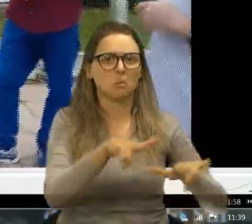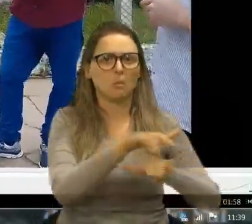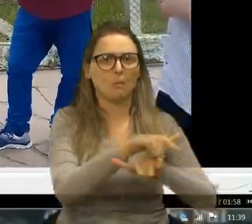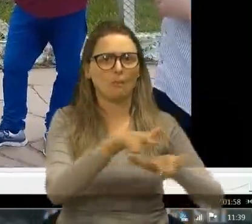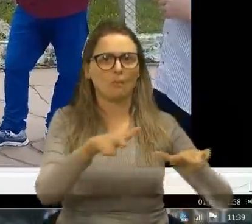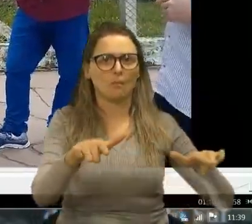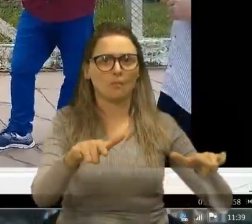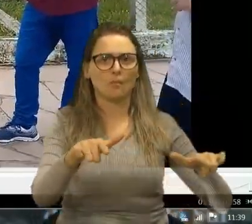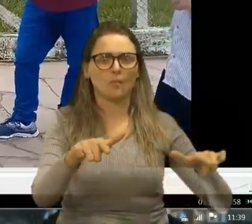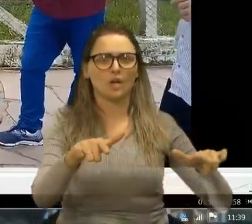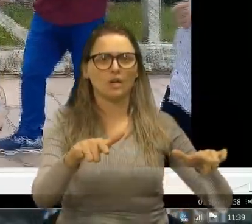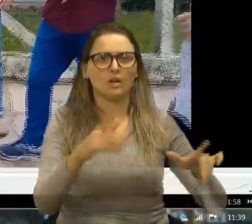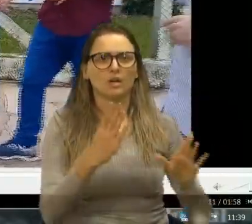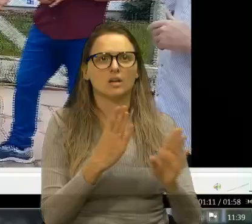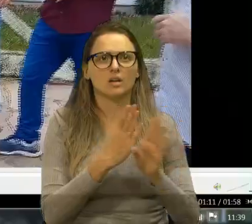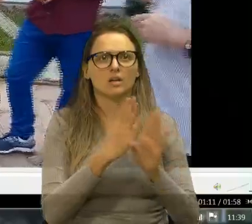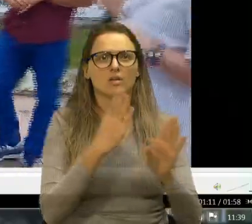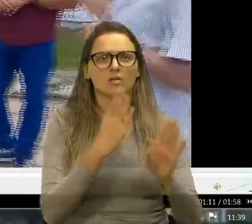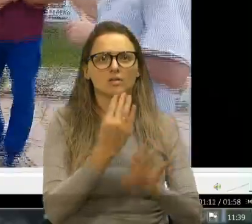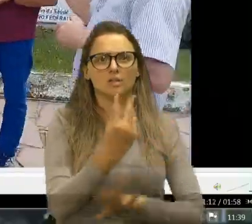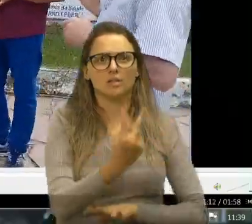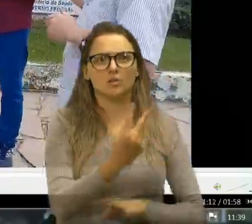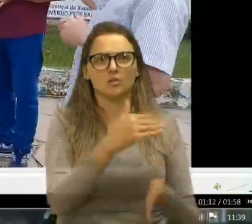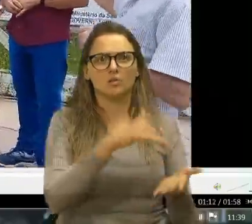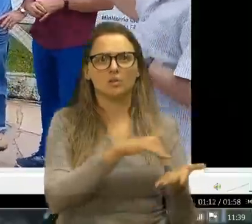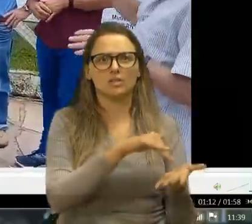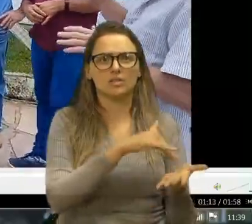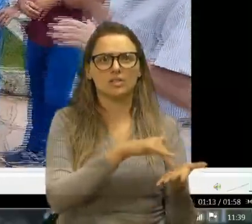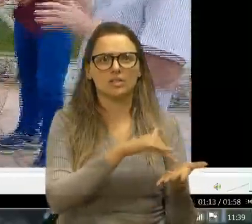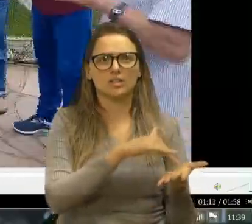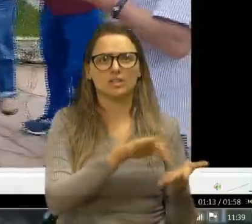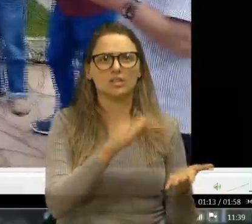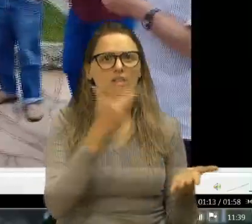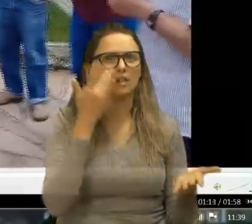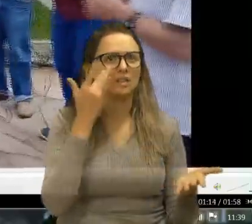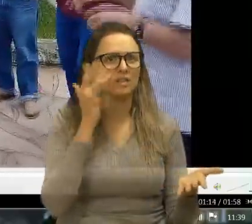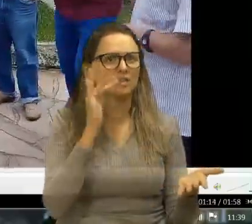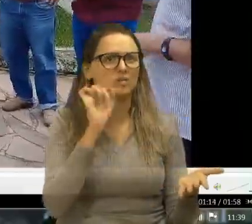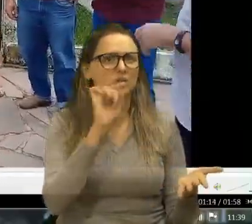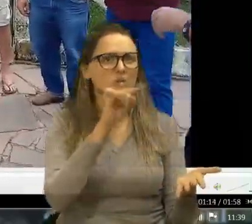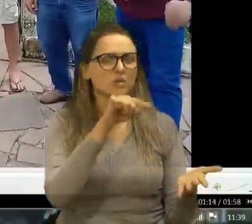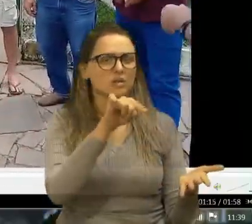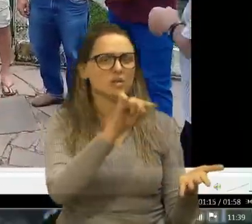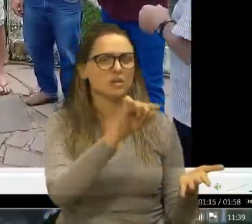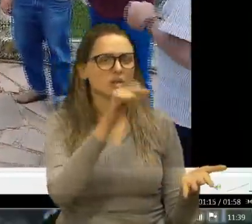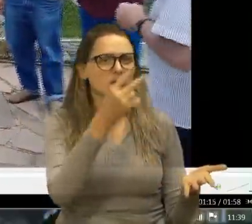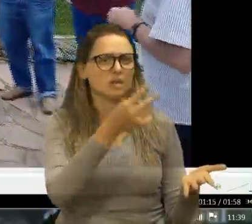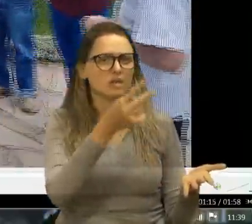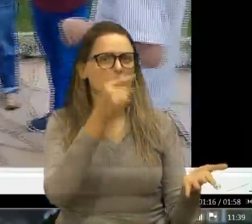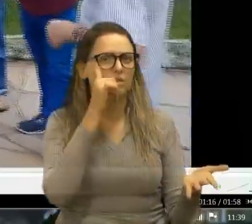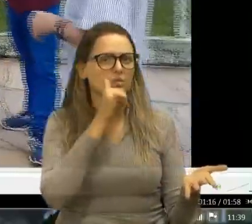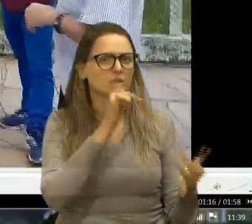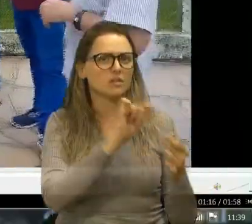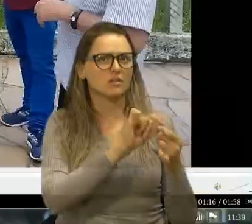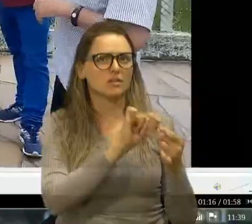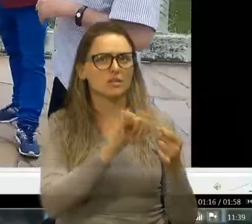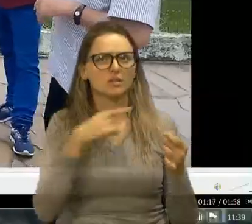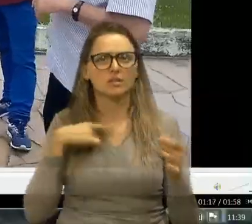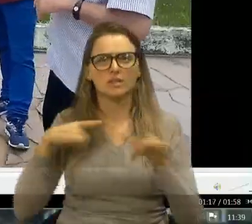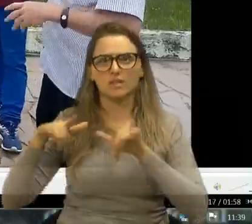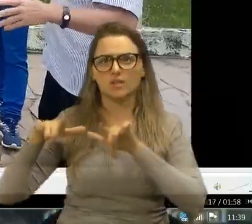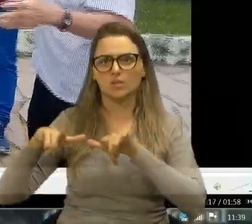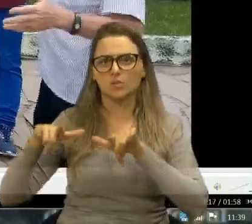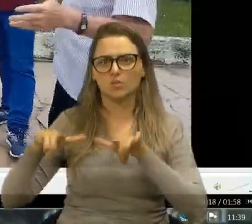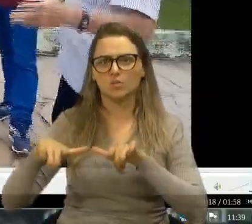encontrei duas, duas capitárias, empregadas, não sei o que elas fazem, o entendimento delas aí, Estavam aí, o meu burro estava na salinha ali, para observar aí,